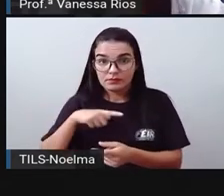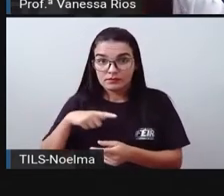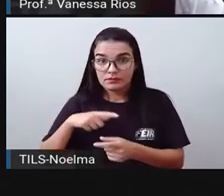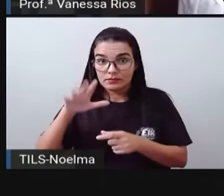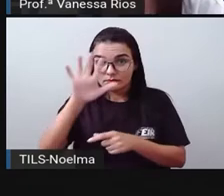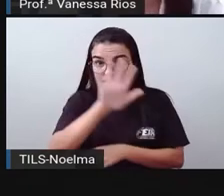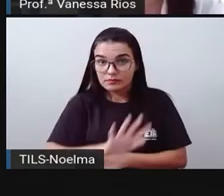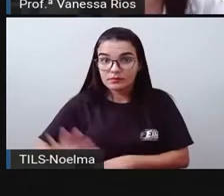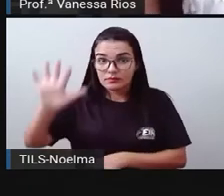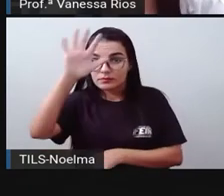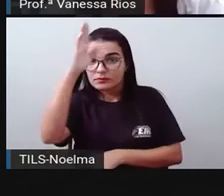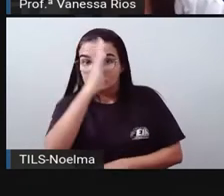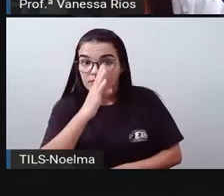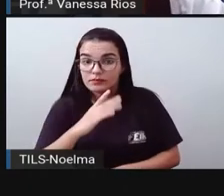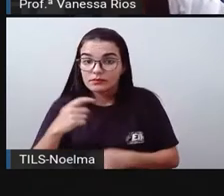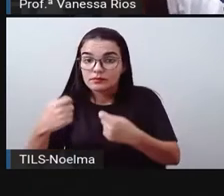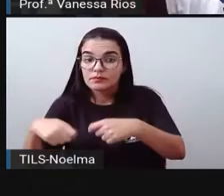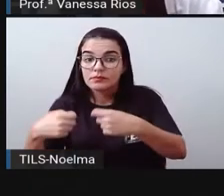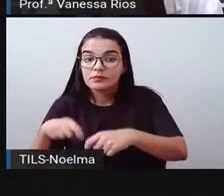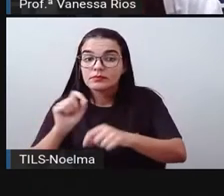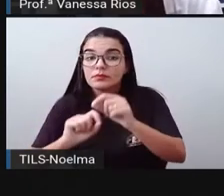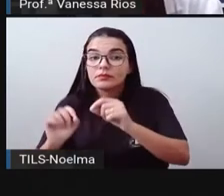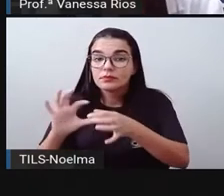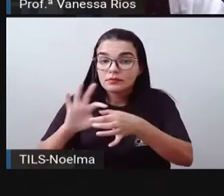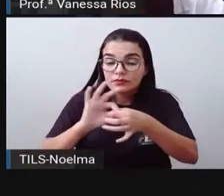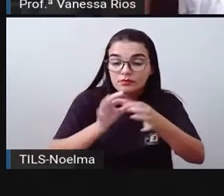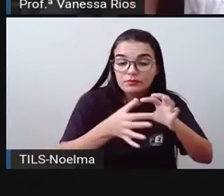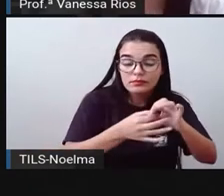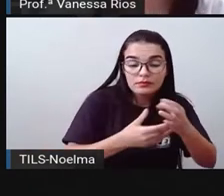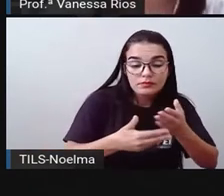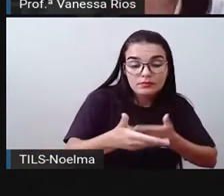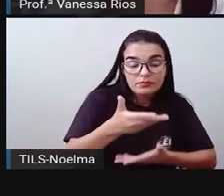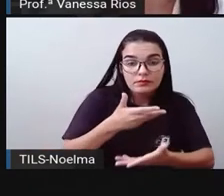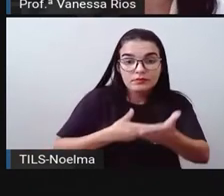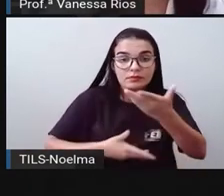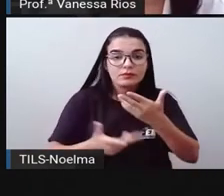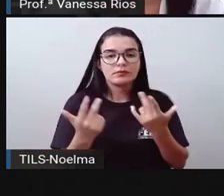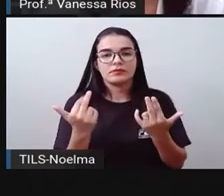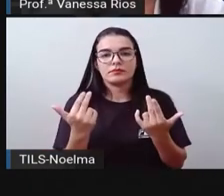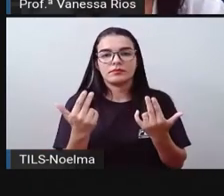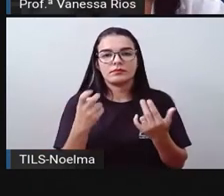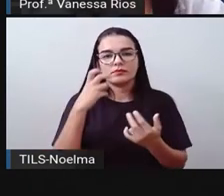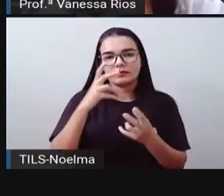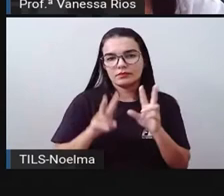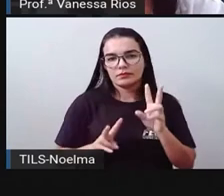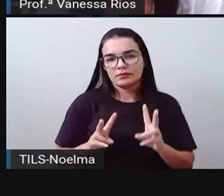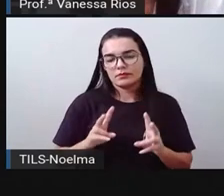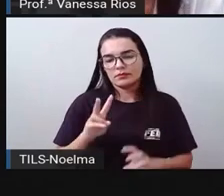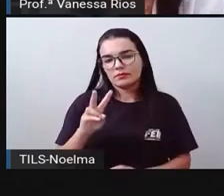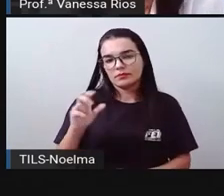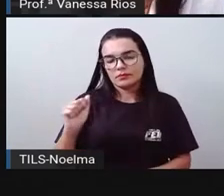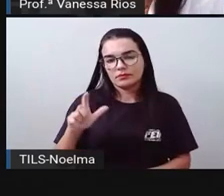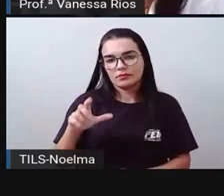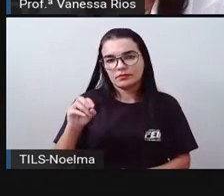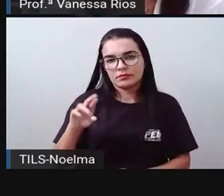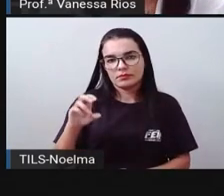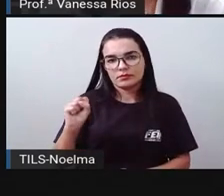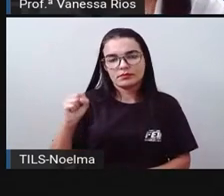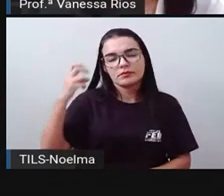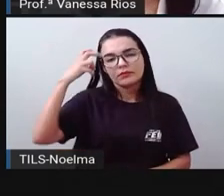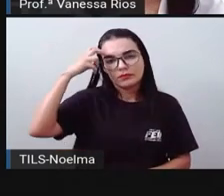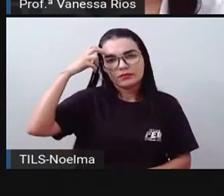nação, eles precisam compartilhar os mesmos valores culturais. Então, a